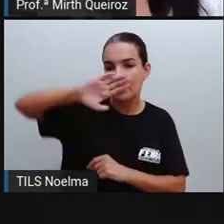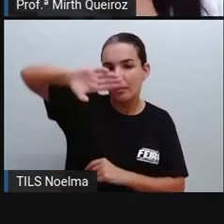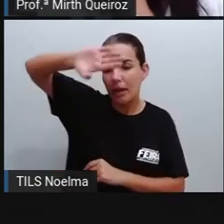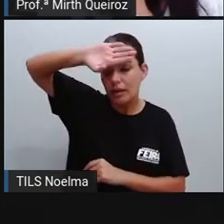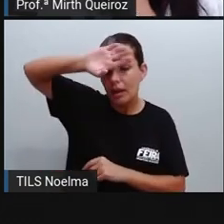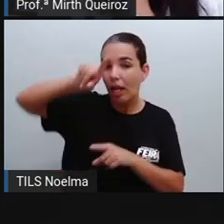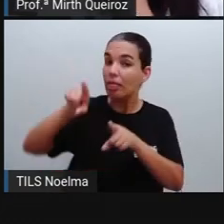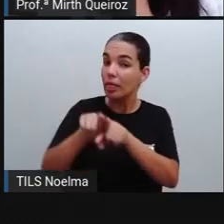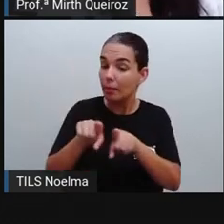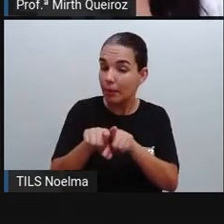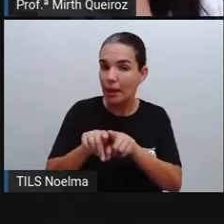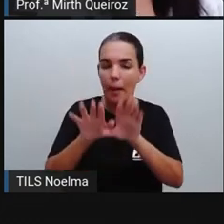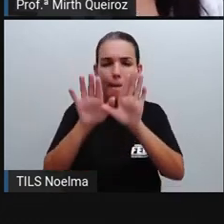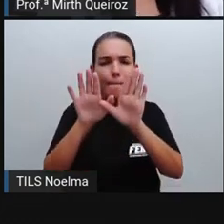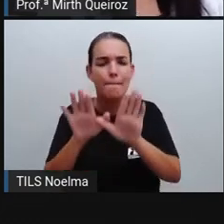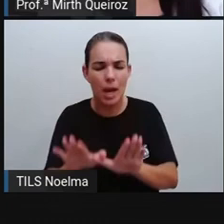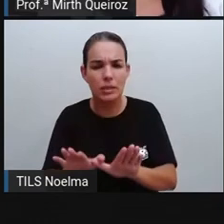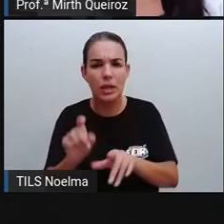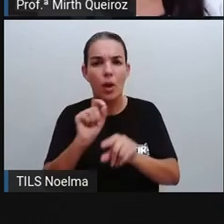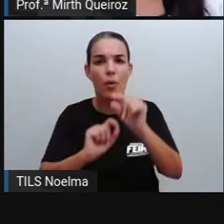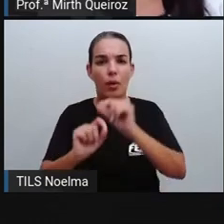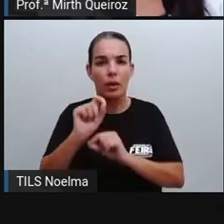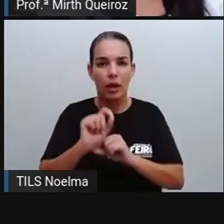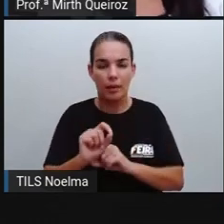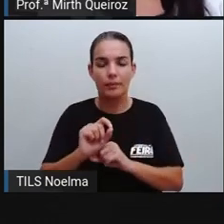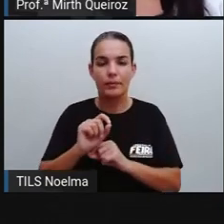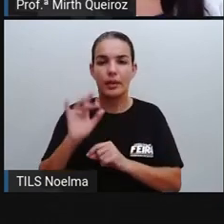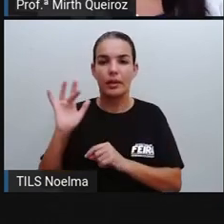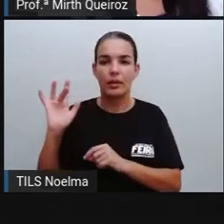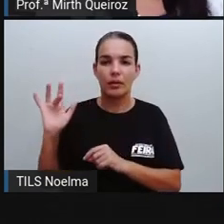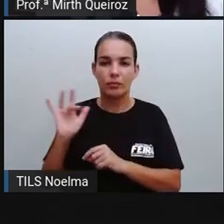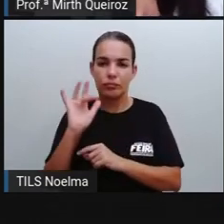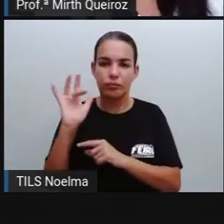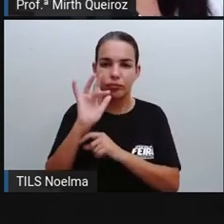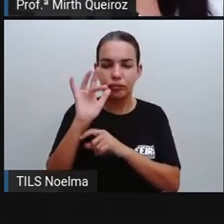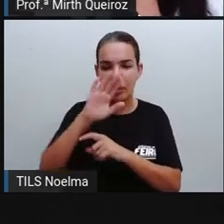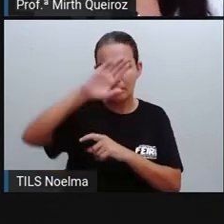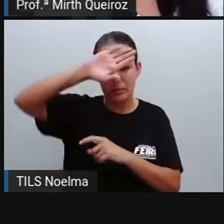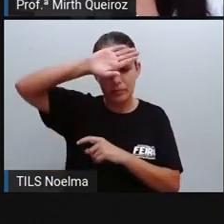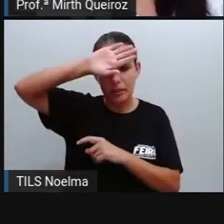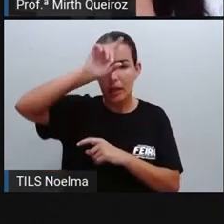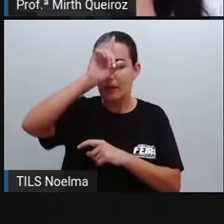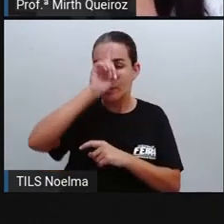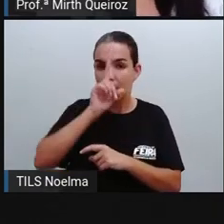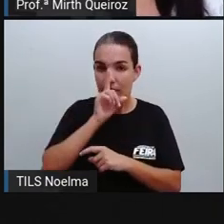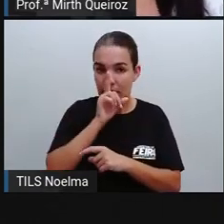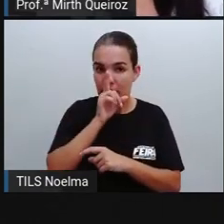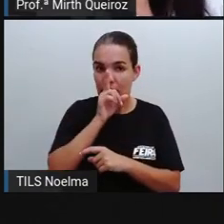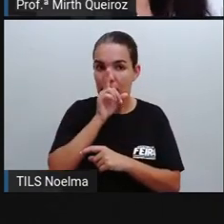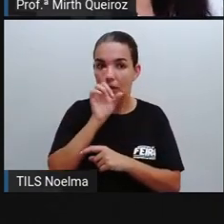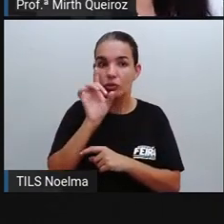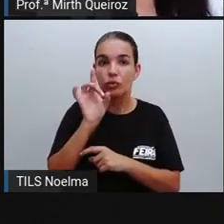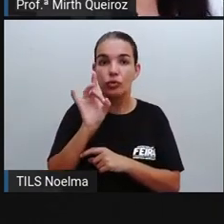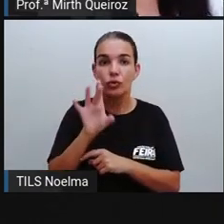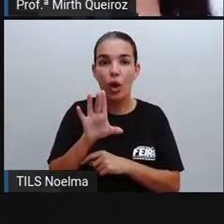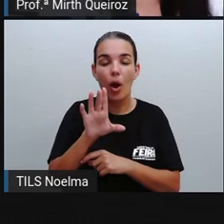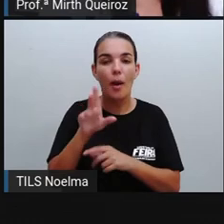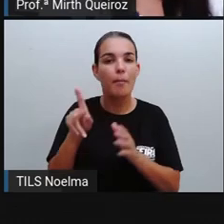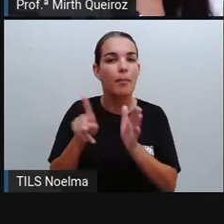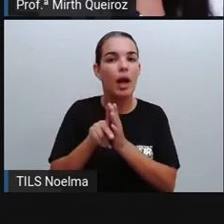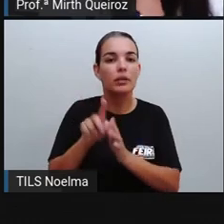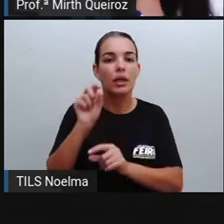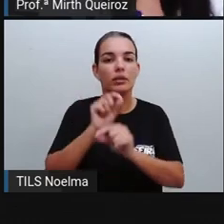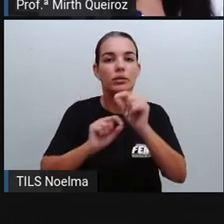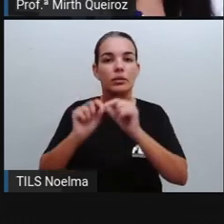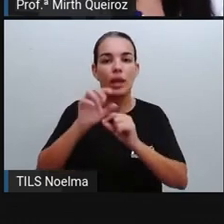entanto, até o momento, a circulação desse vírus ocorre, no caso do vírus da febre amarela, ocorre estritamente aí